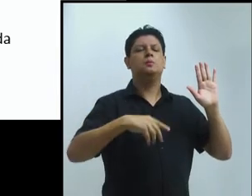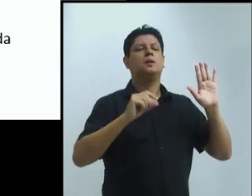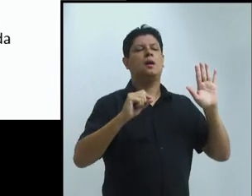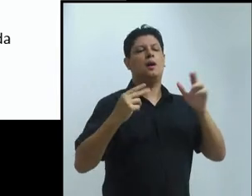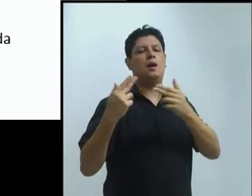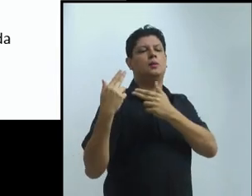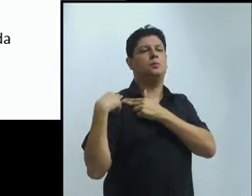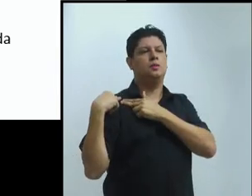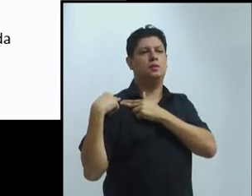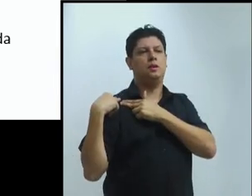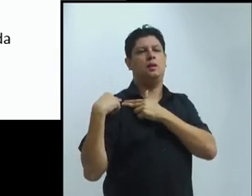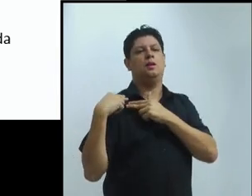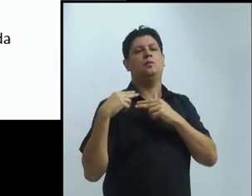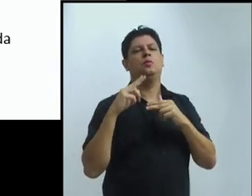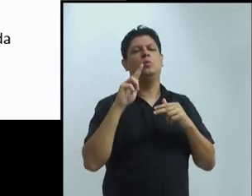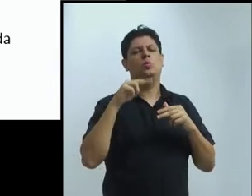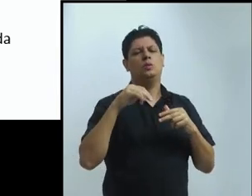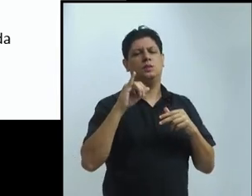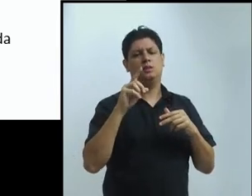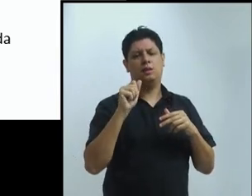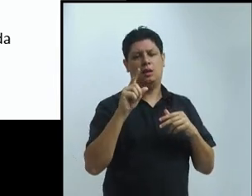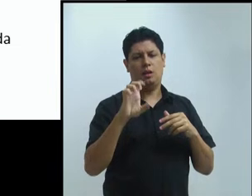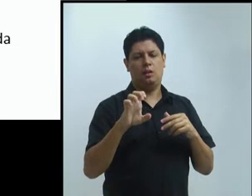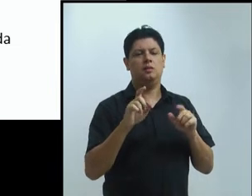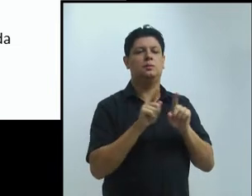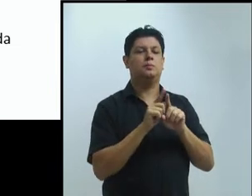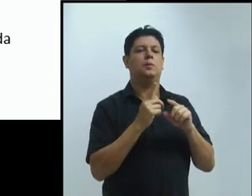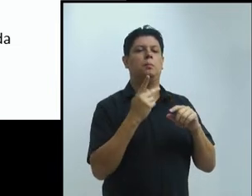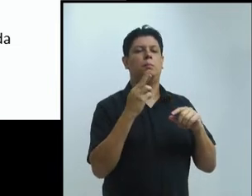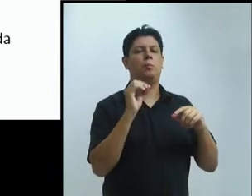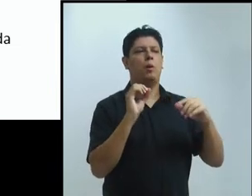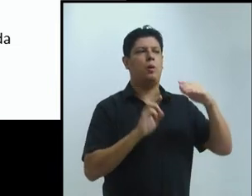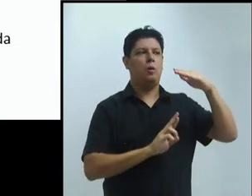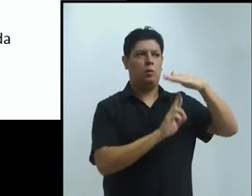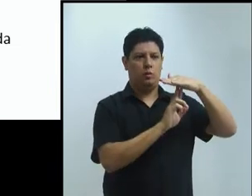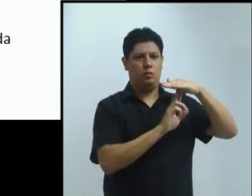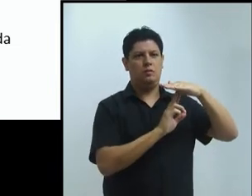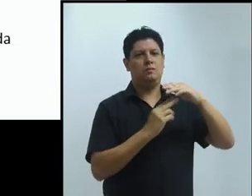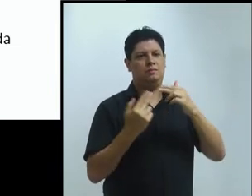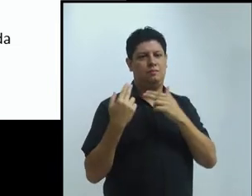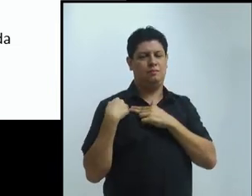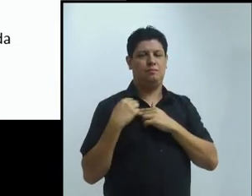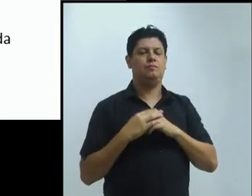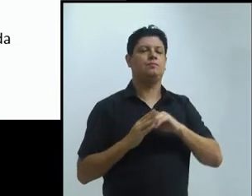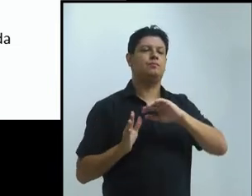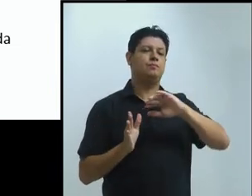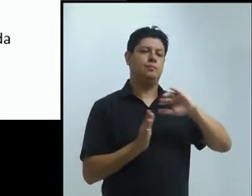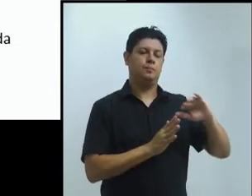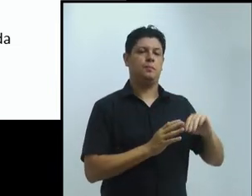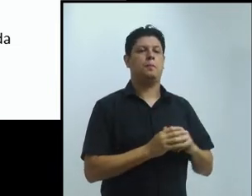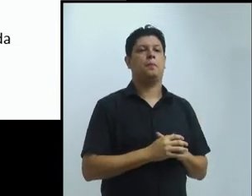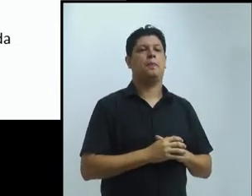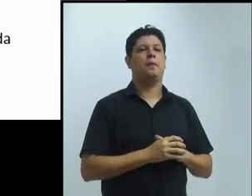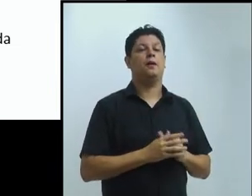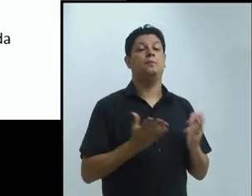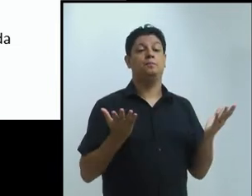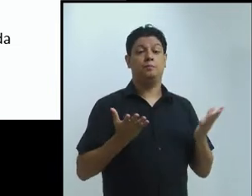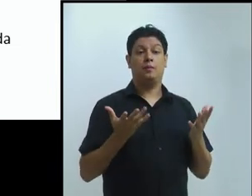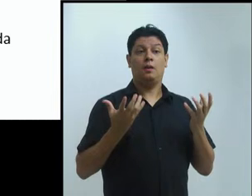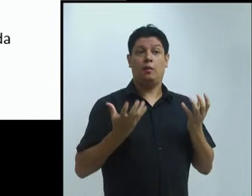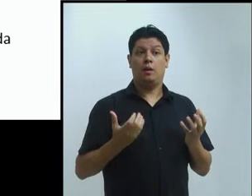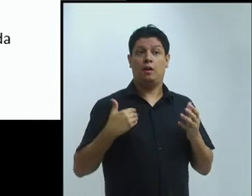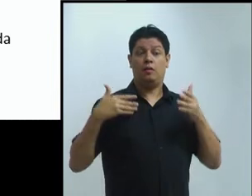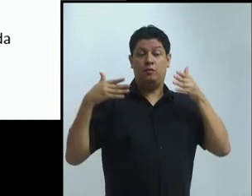E agora, eu falo um pouquinho da minha área, que é ensino-aprendizagem de línguas. Vejam que a